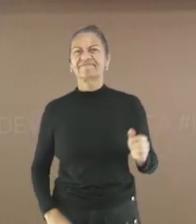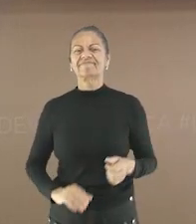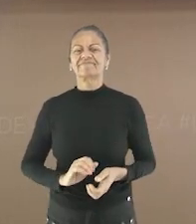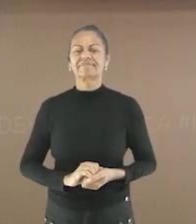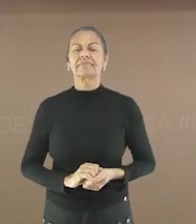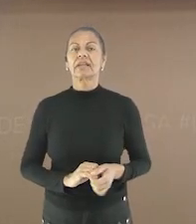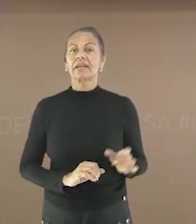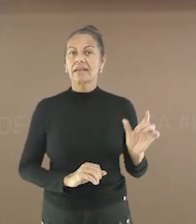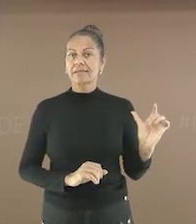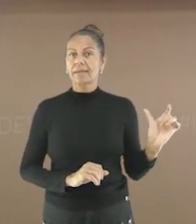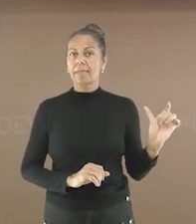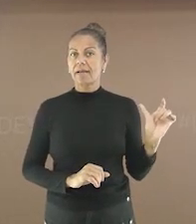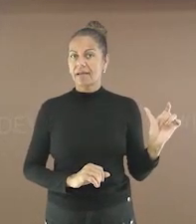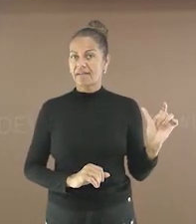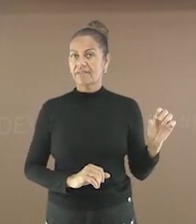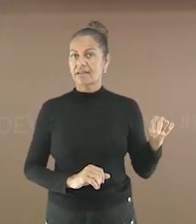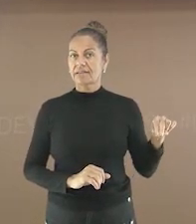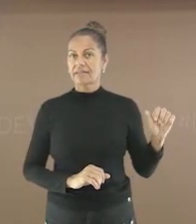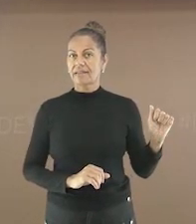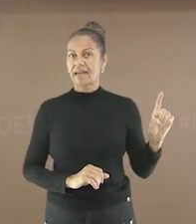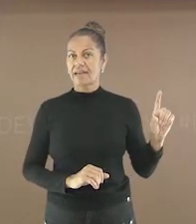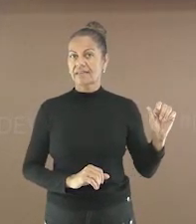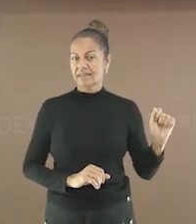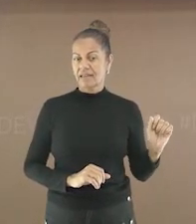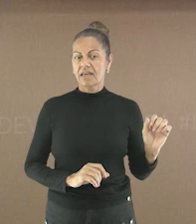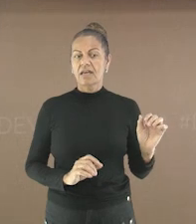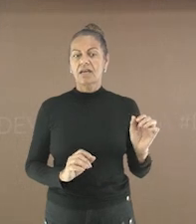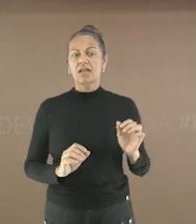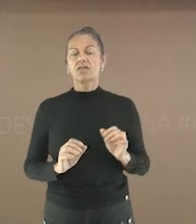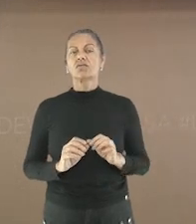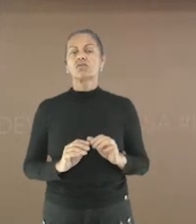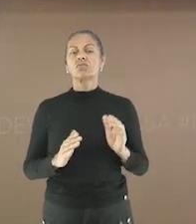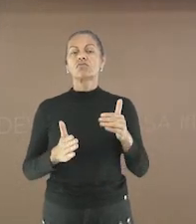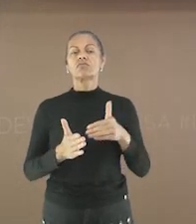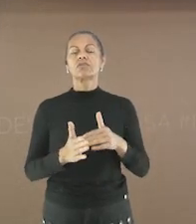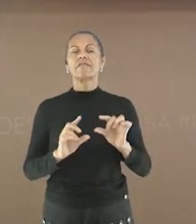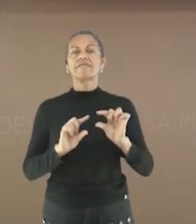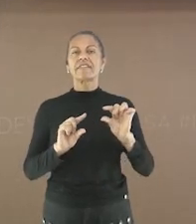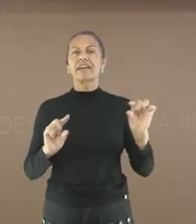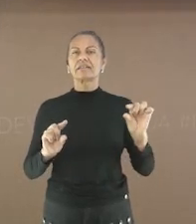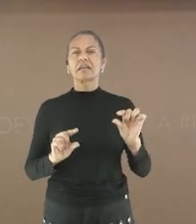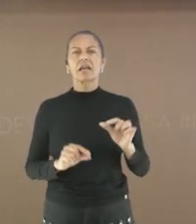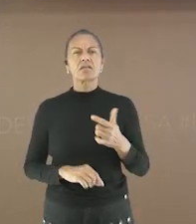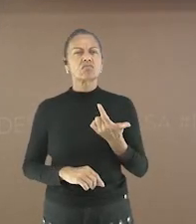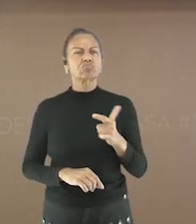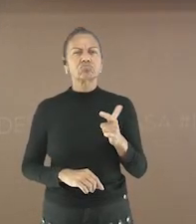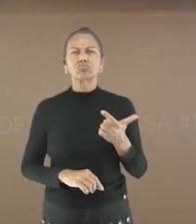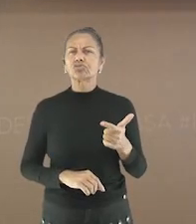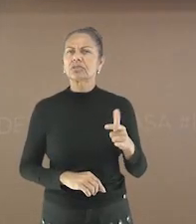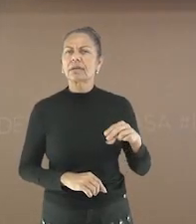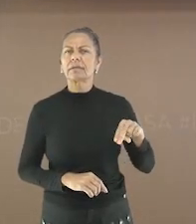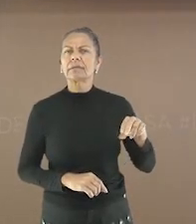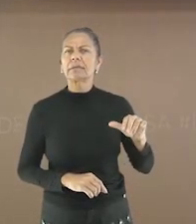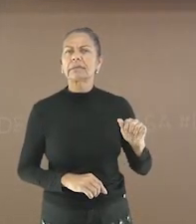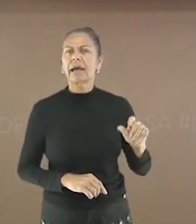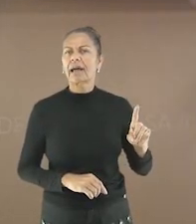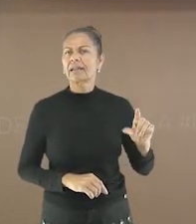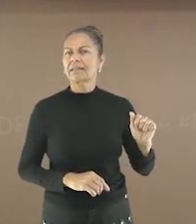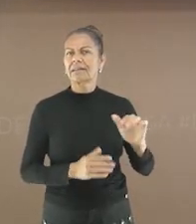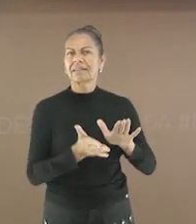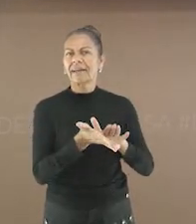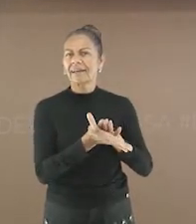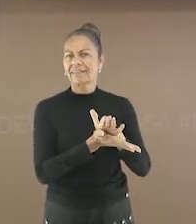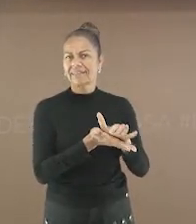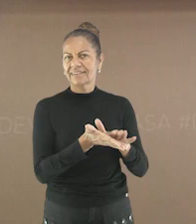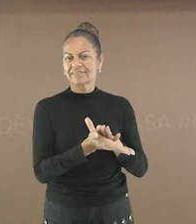A palavra nada No último verso da estrofe Olha aqui, ó Não tinha nada No último verso da